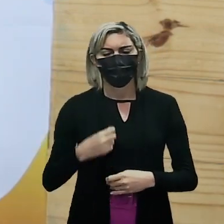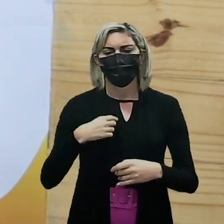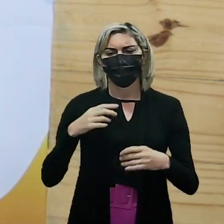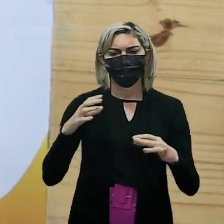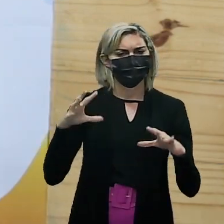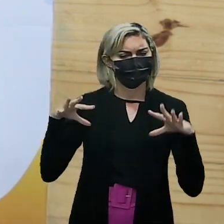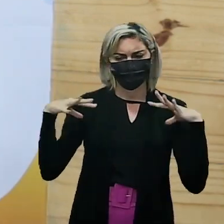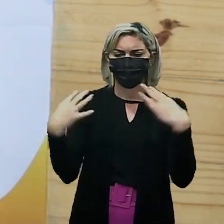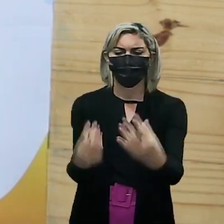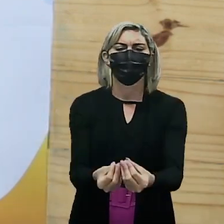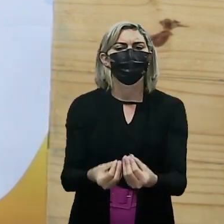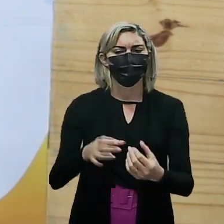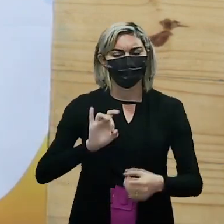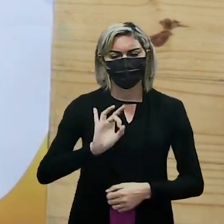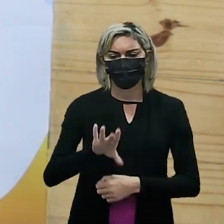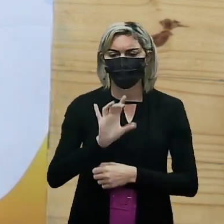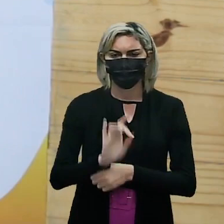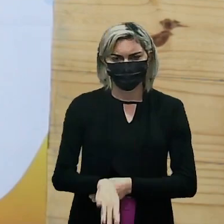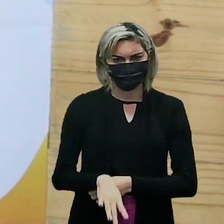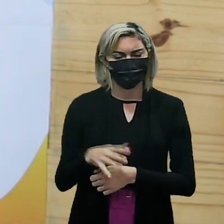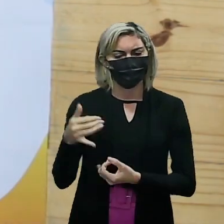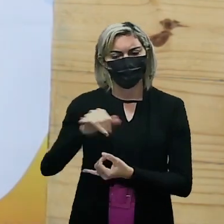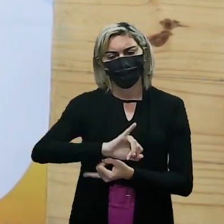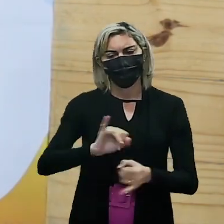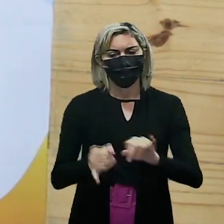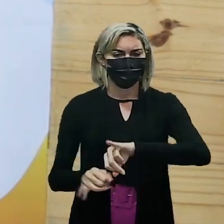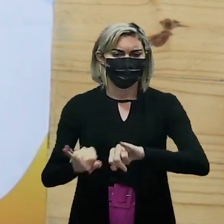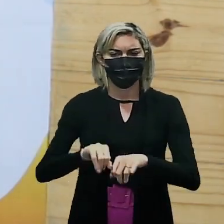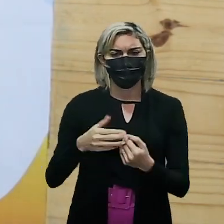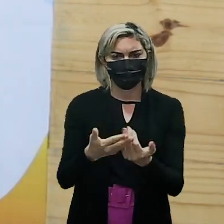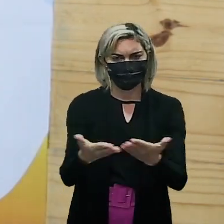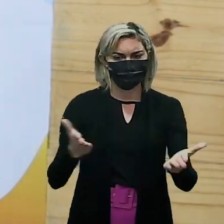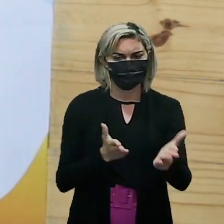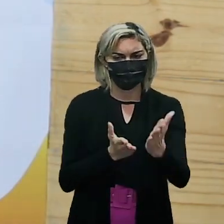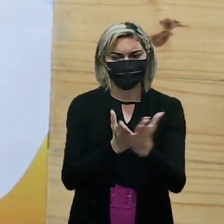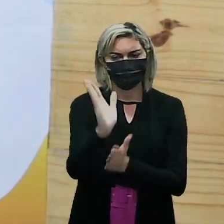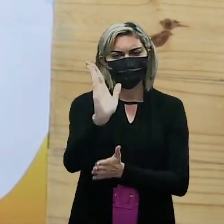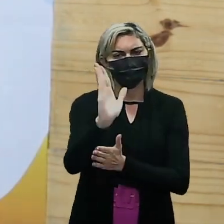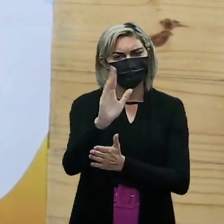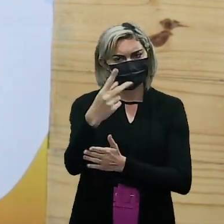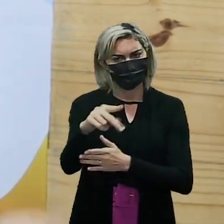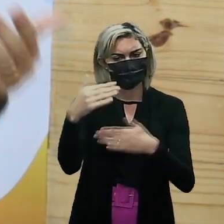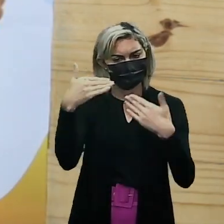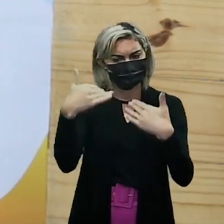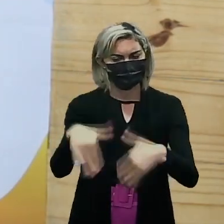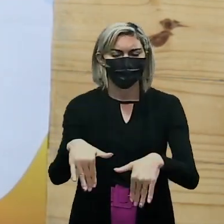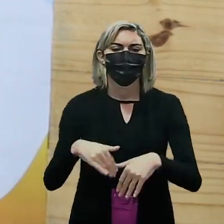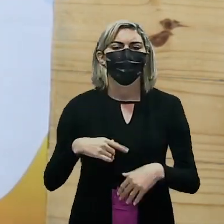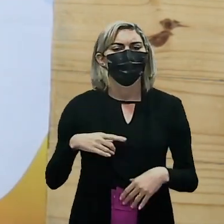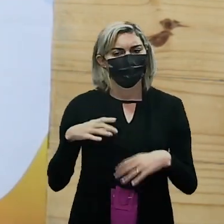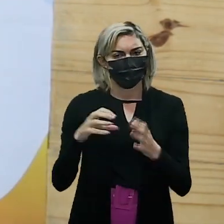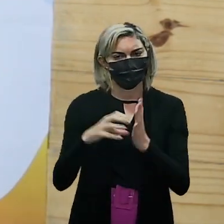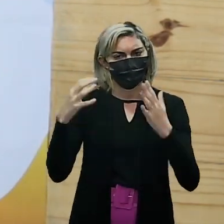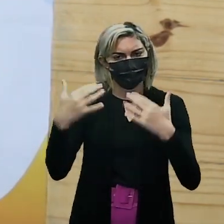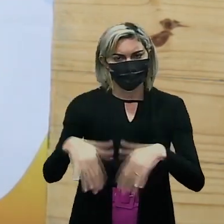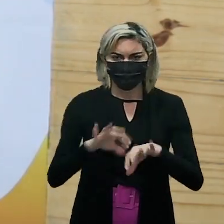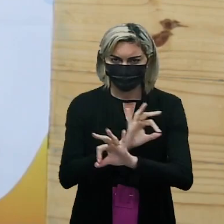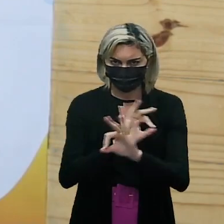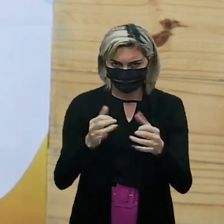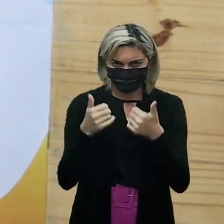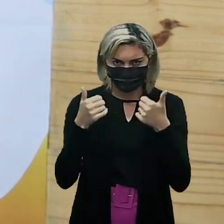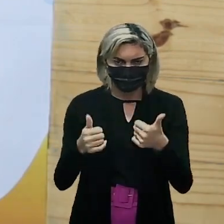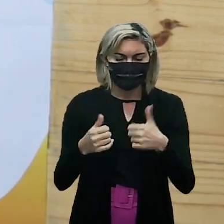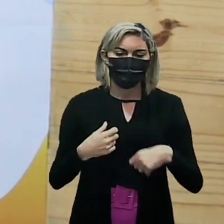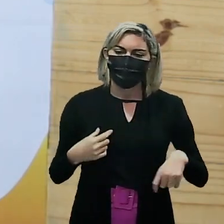inteiramente só de química Pra você ser aprovado na tua prova No teu concurso Show de bola!